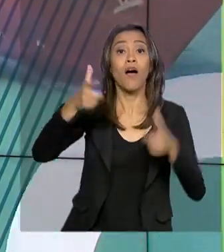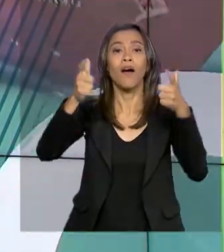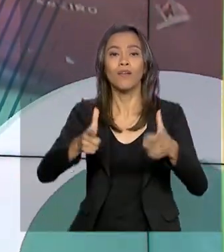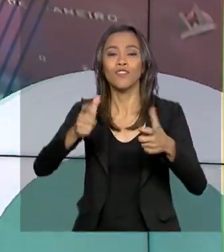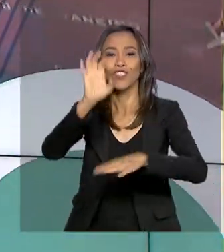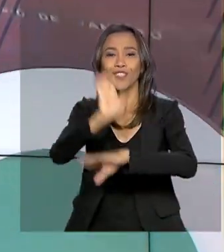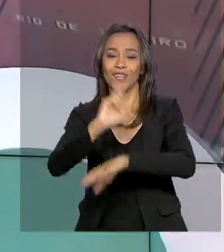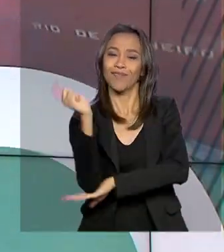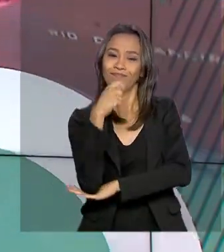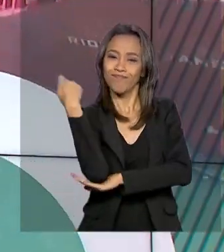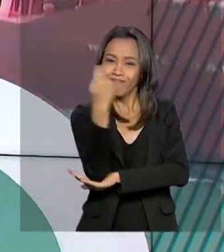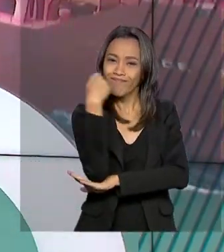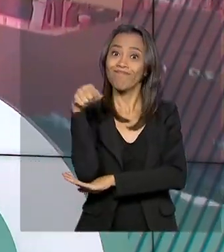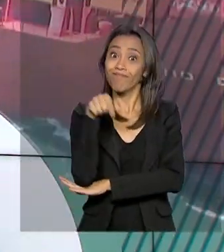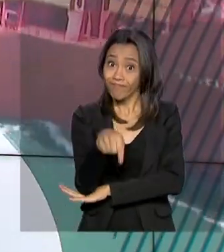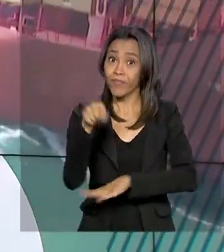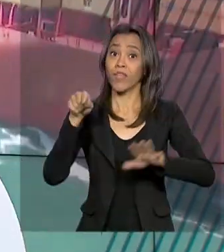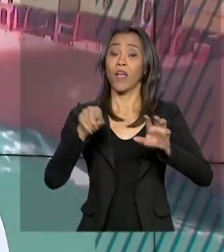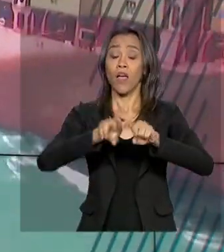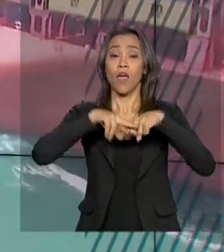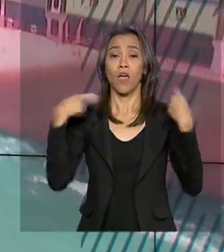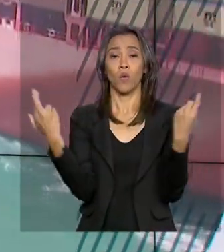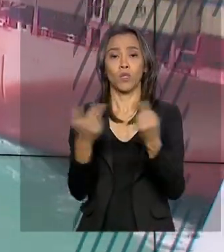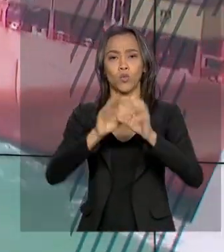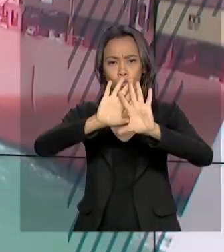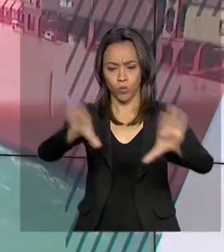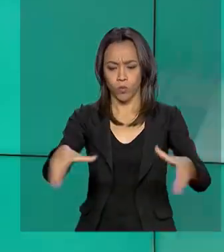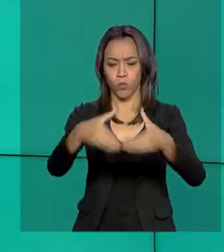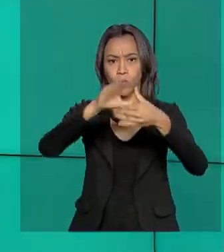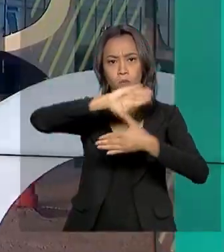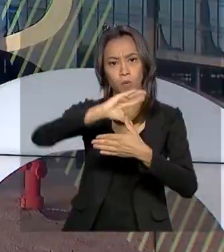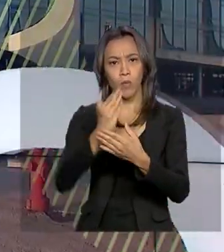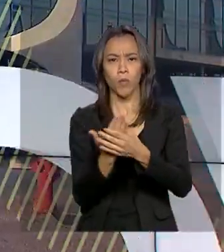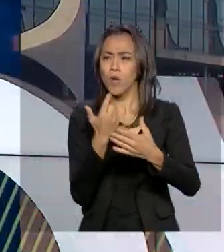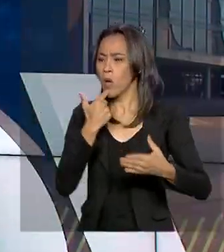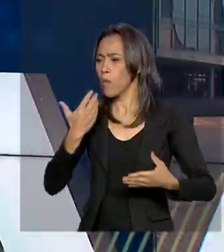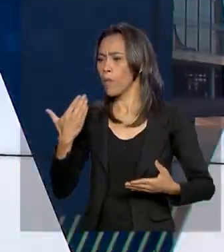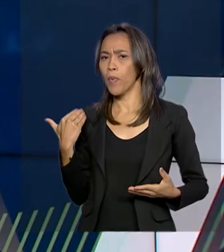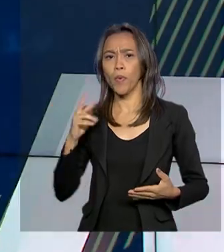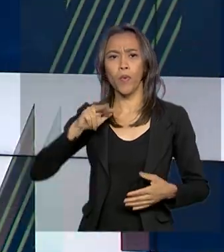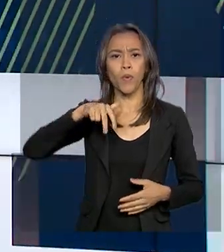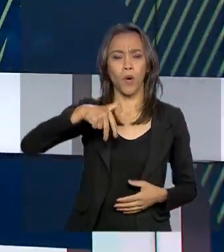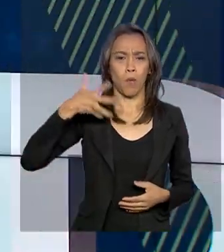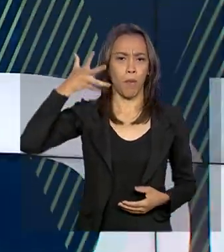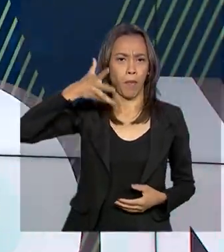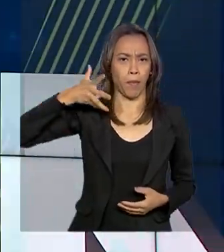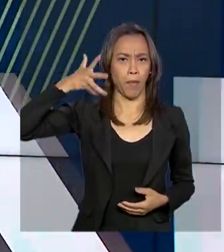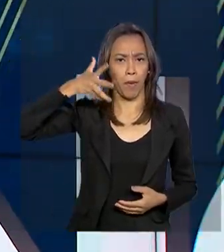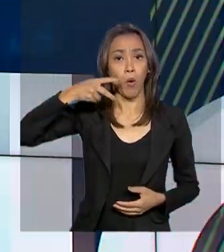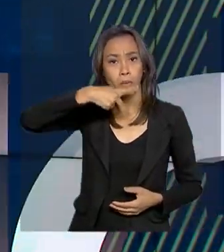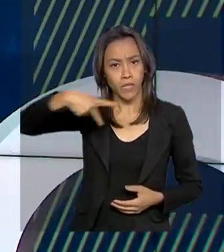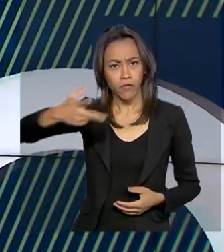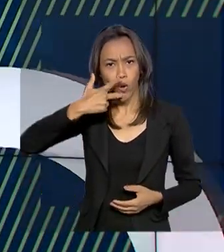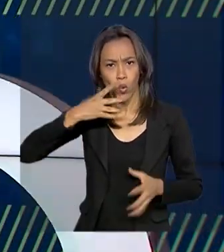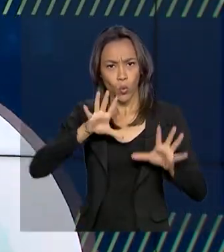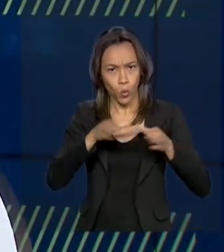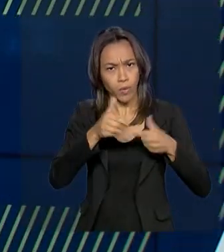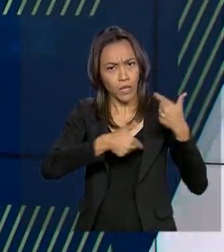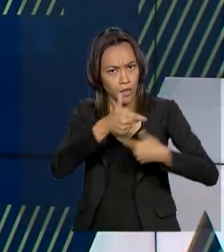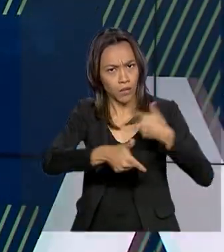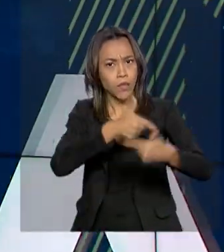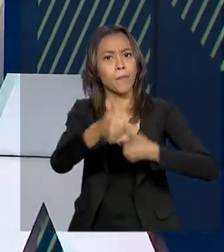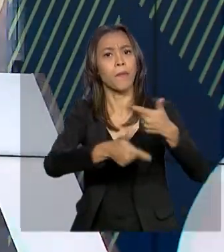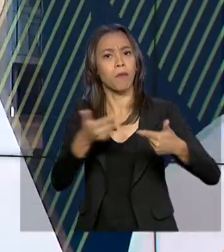para a reunião de Cúpula do Mercosul. Agora há pouco, na plenária, o presidente disse que o bloco está trabalhando para agilizar